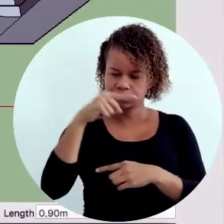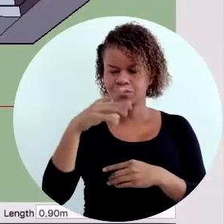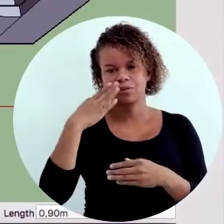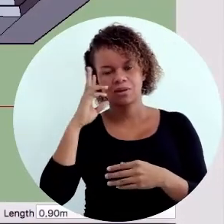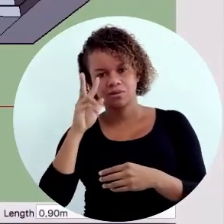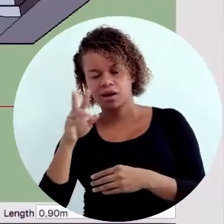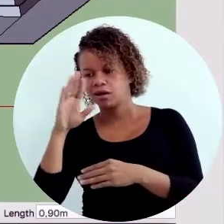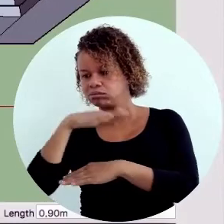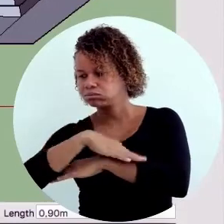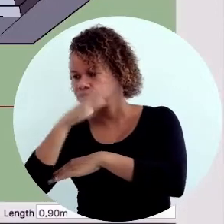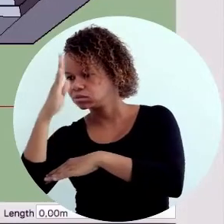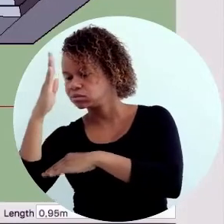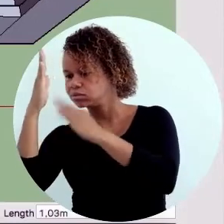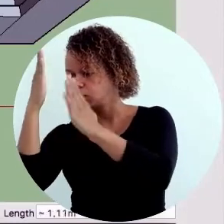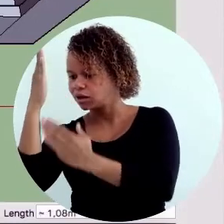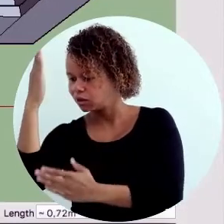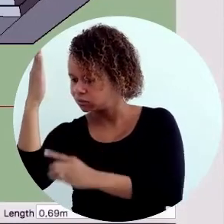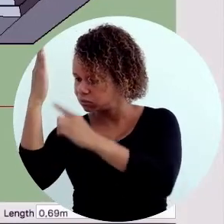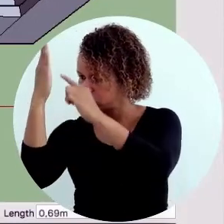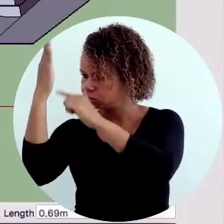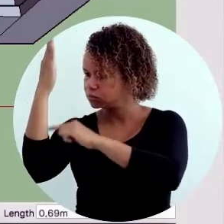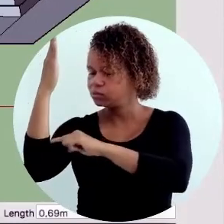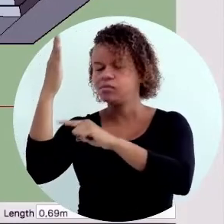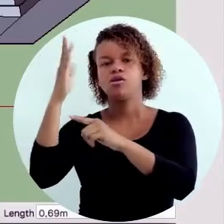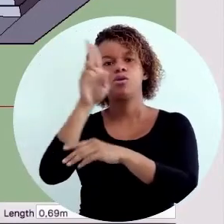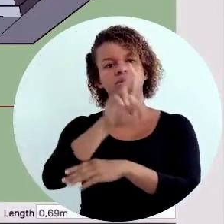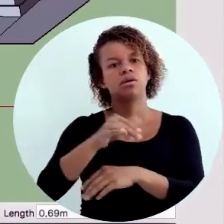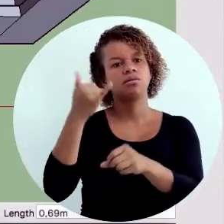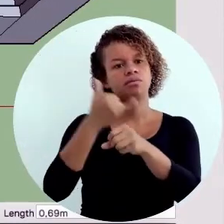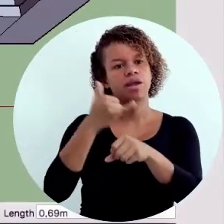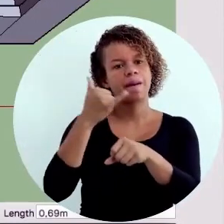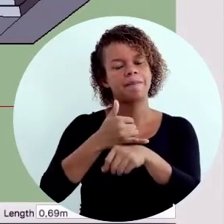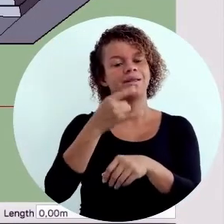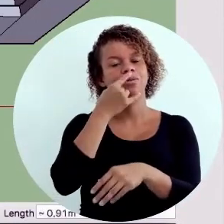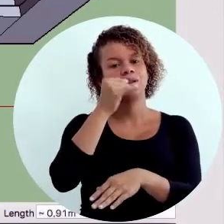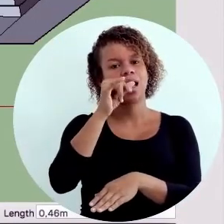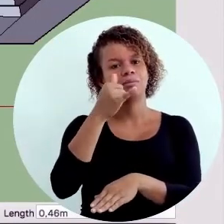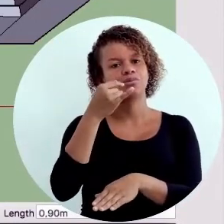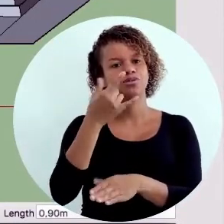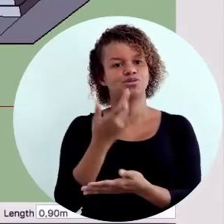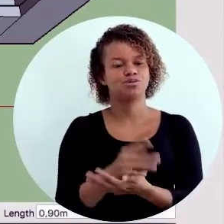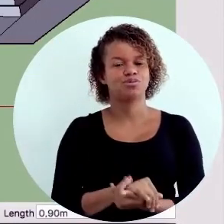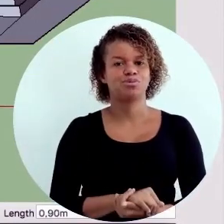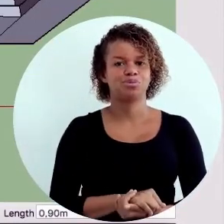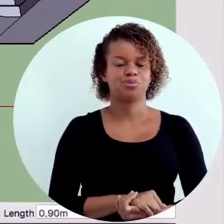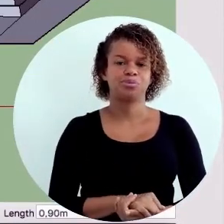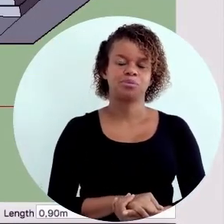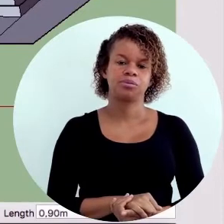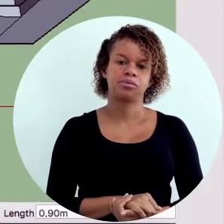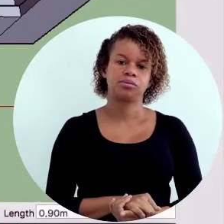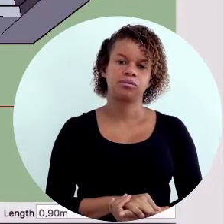eu posso traçar a lateral dessa janela. Usando a ferramenta do lápis.